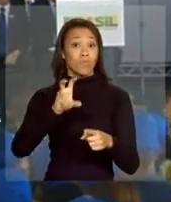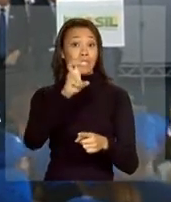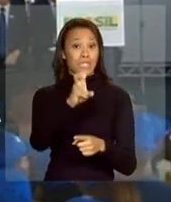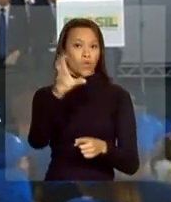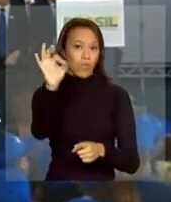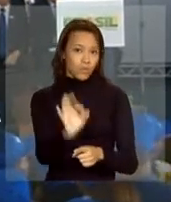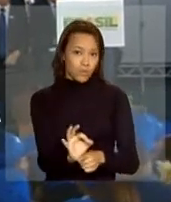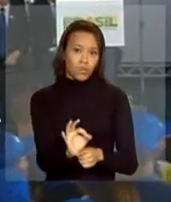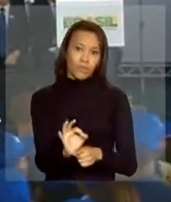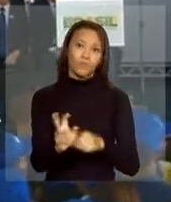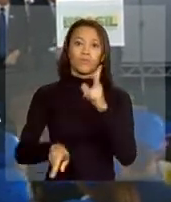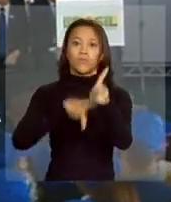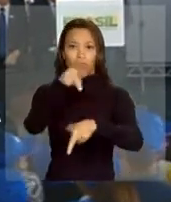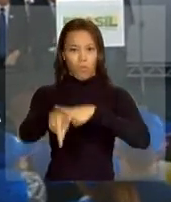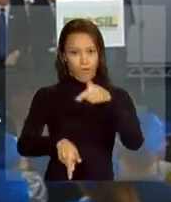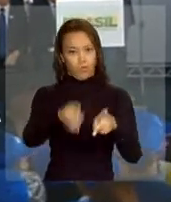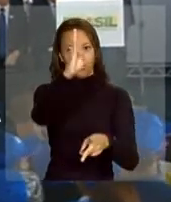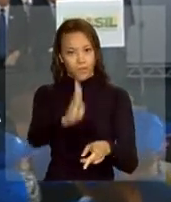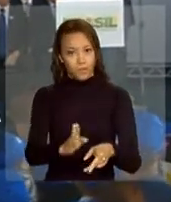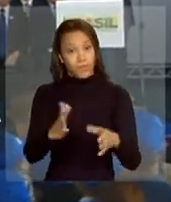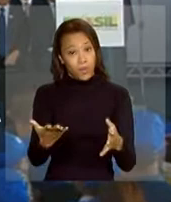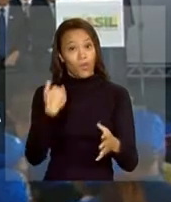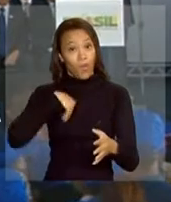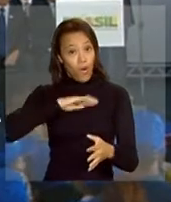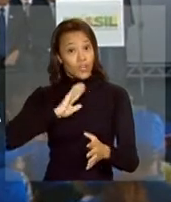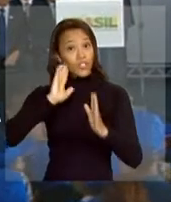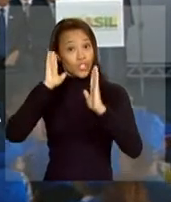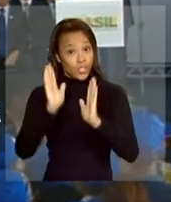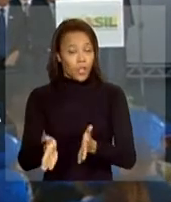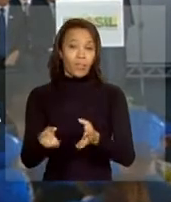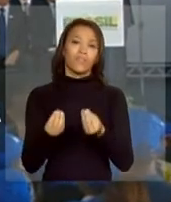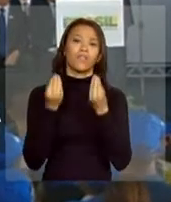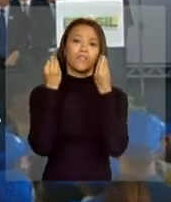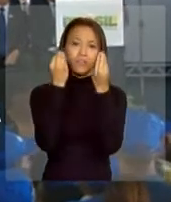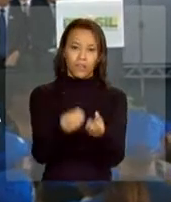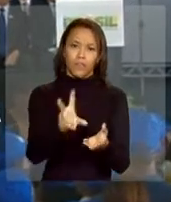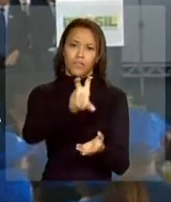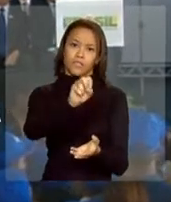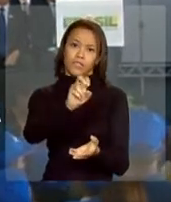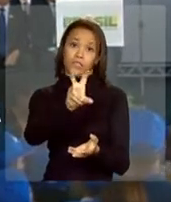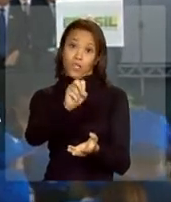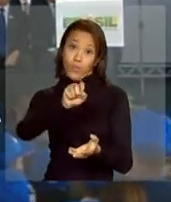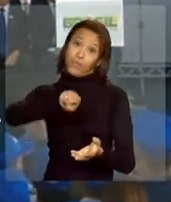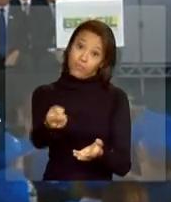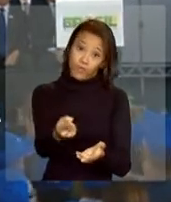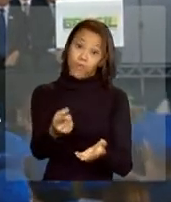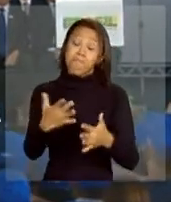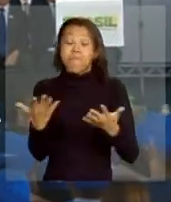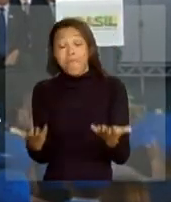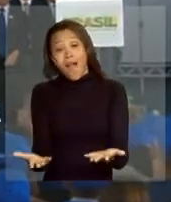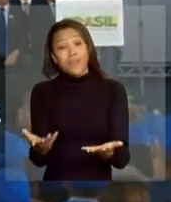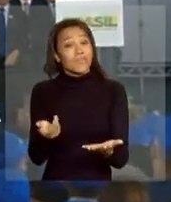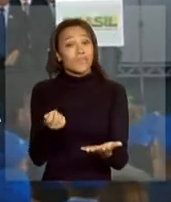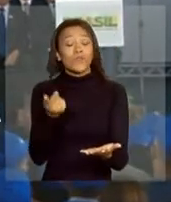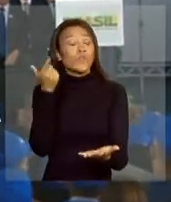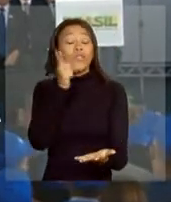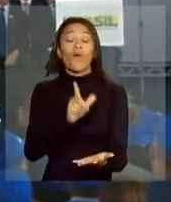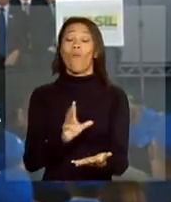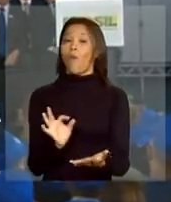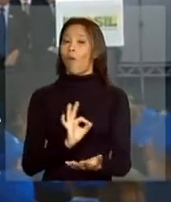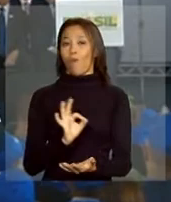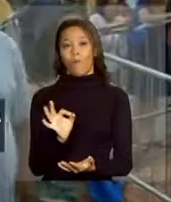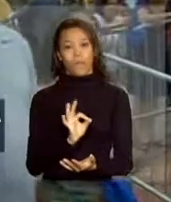da população. Então, nós teríamos que ter entregue 50 mil unidades. Infelizmente, isso não aconteceu.